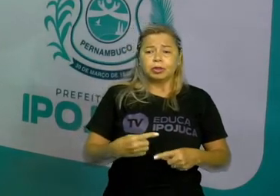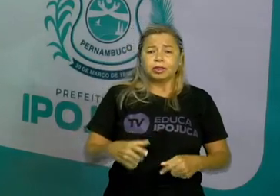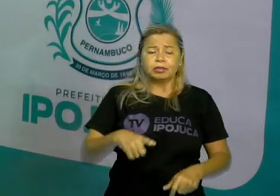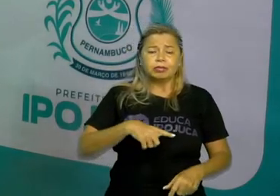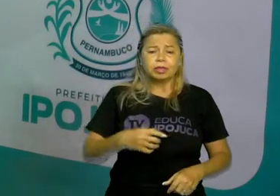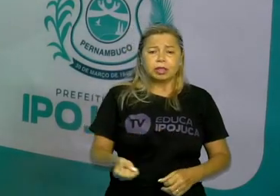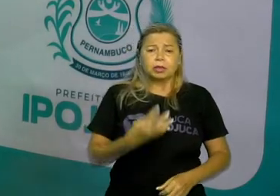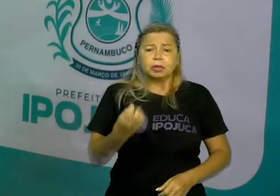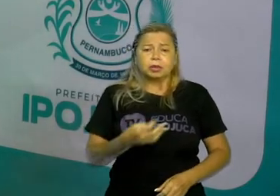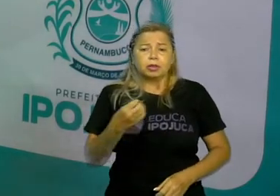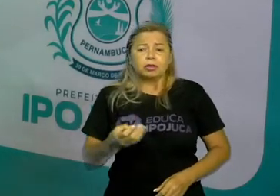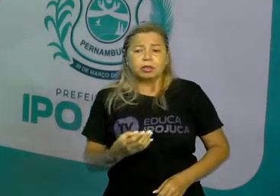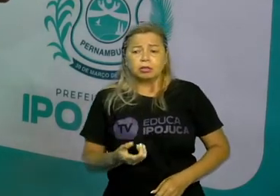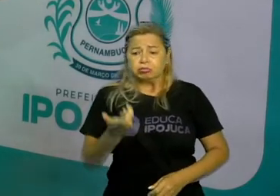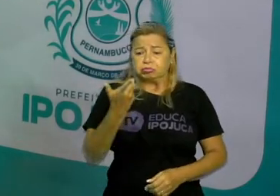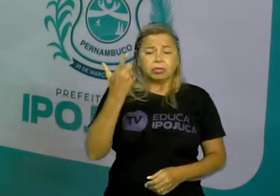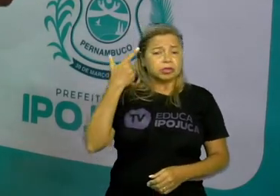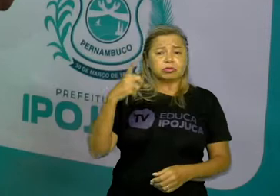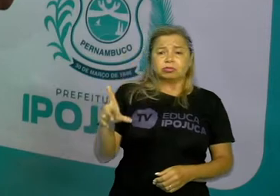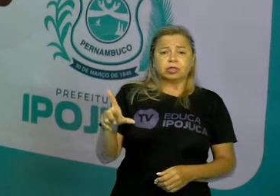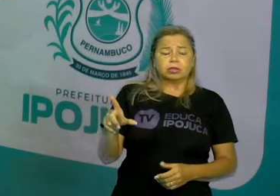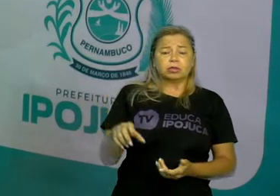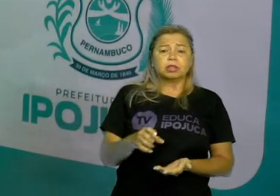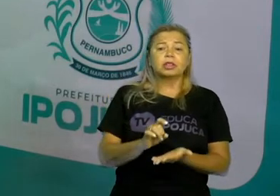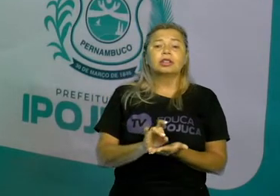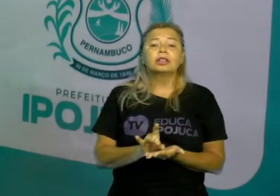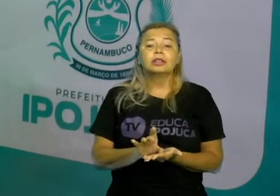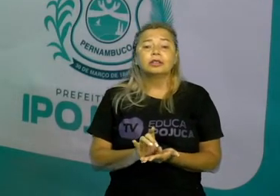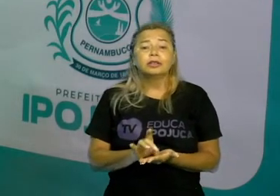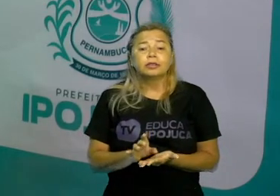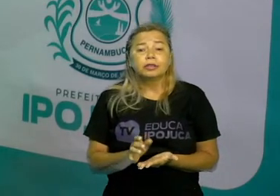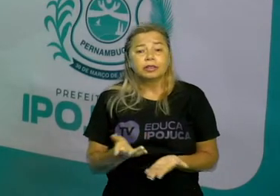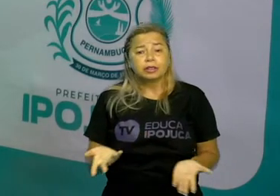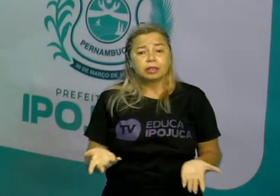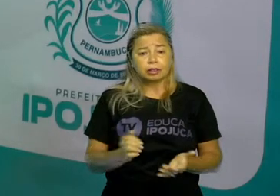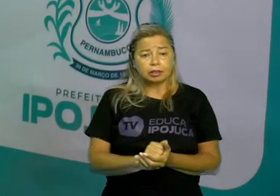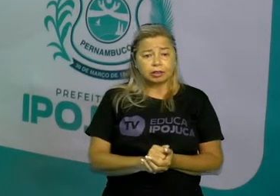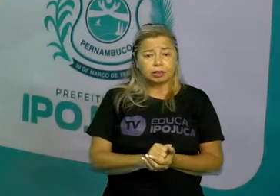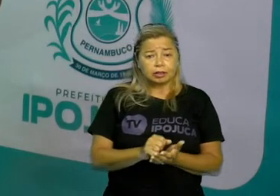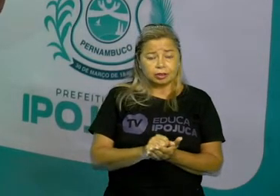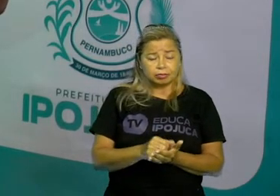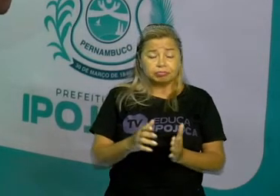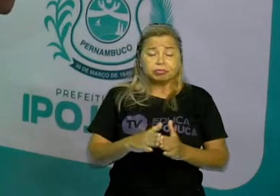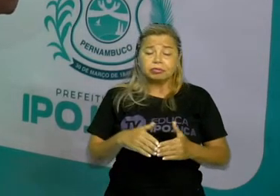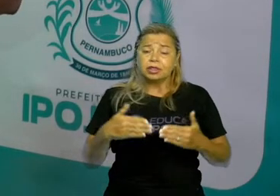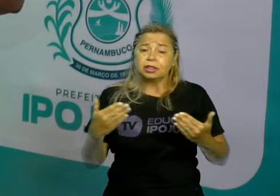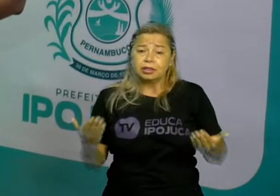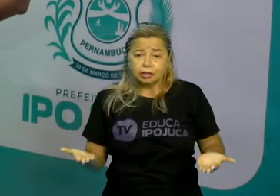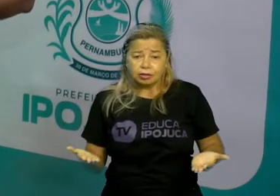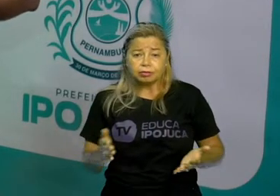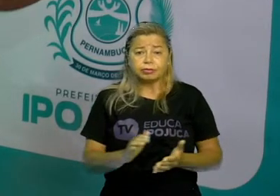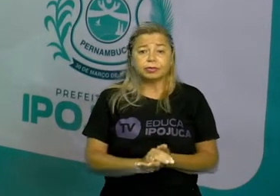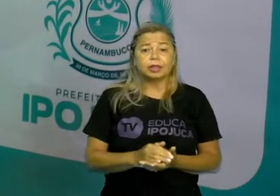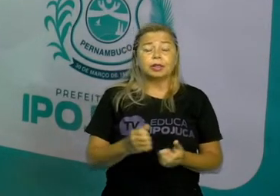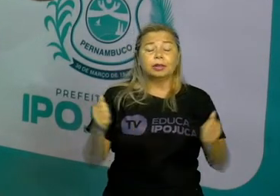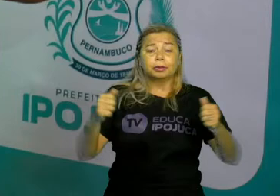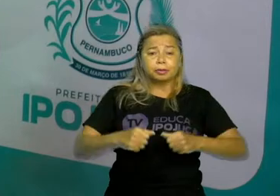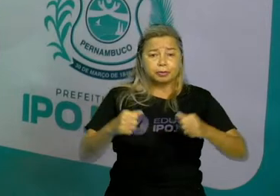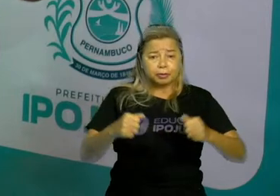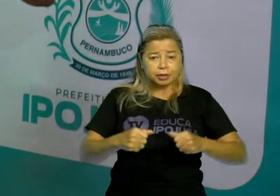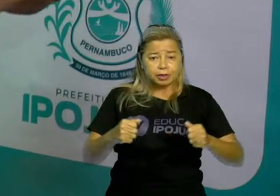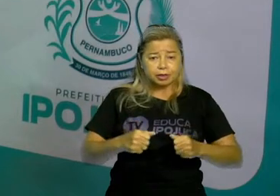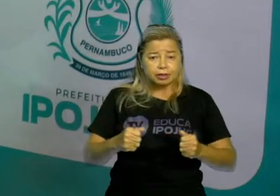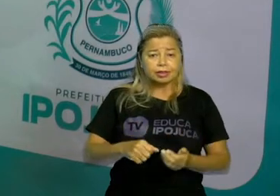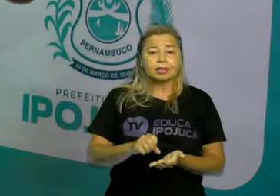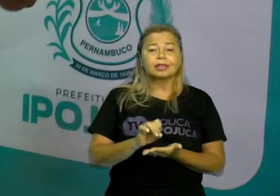ter um mercado onde você ofereça seu produto e ele seja consumido. Certo? O consumo